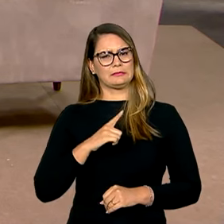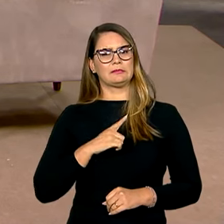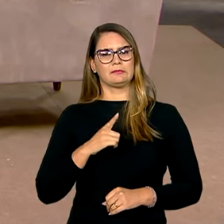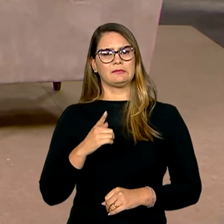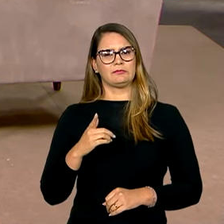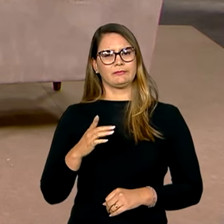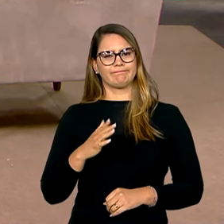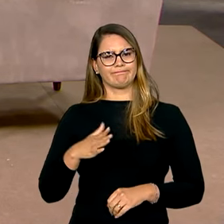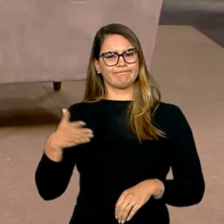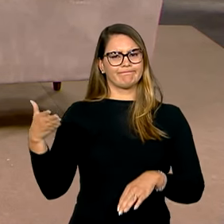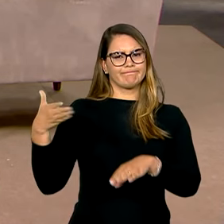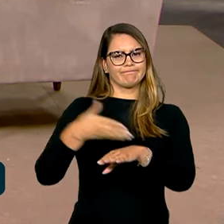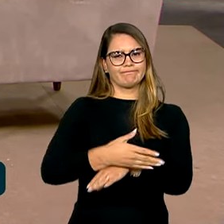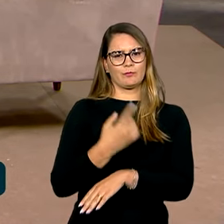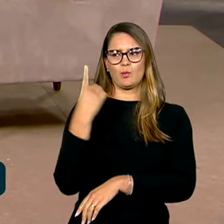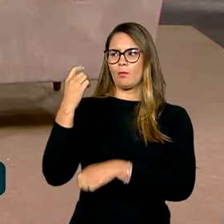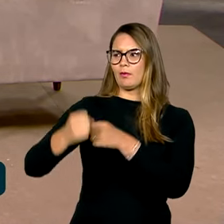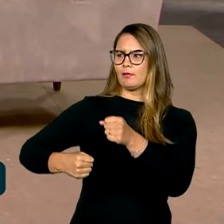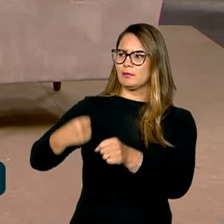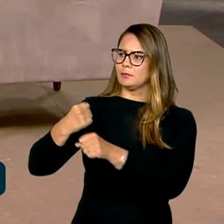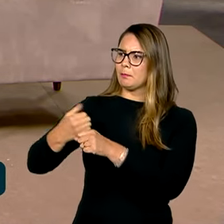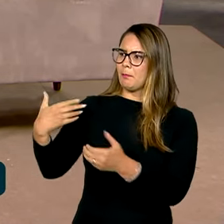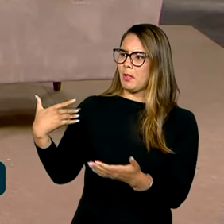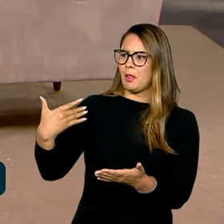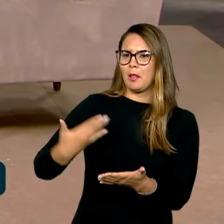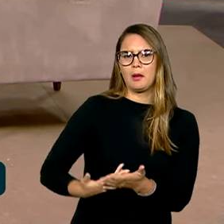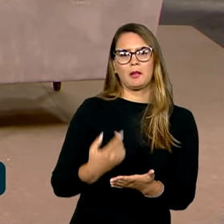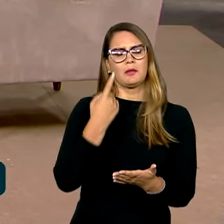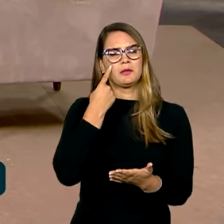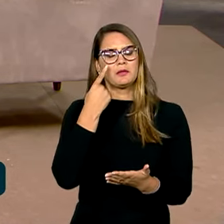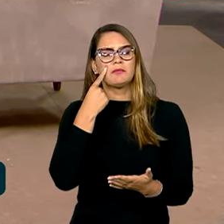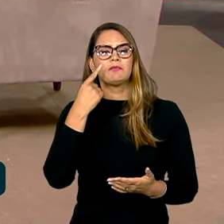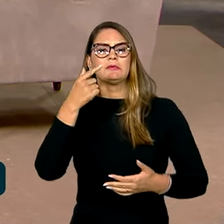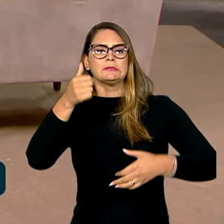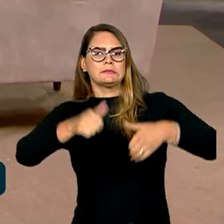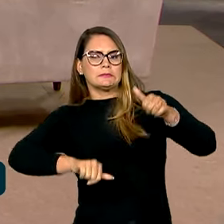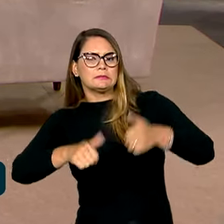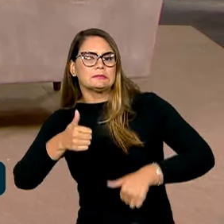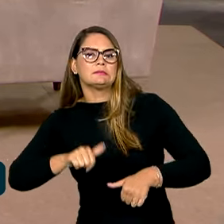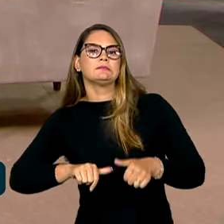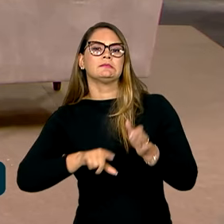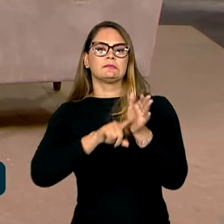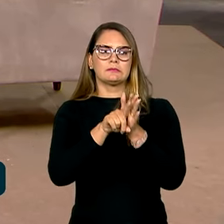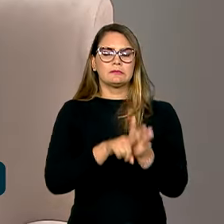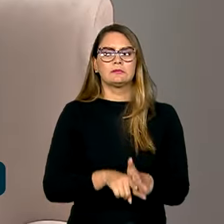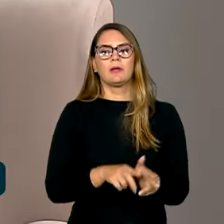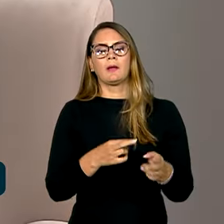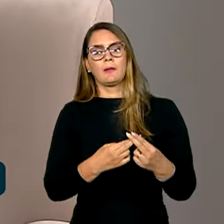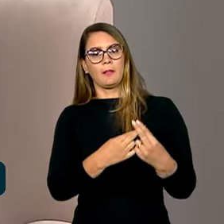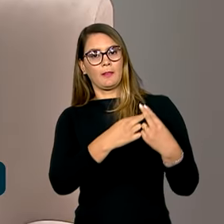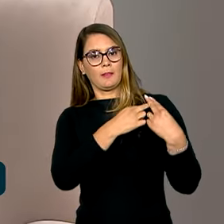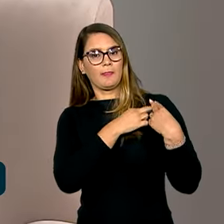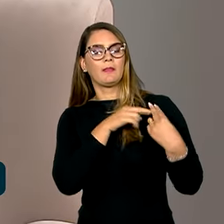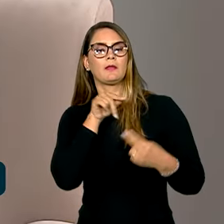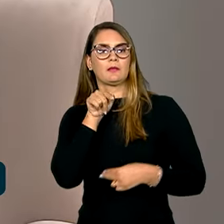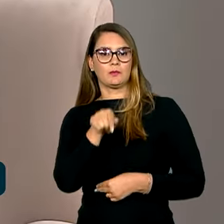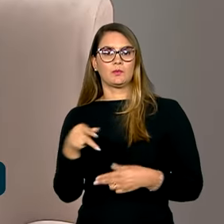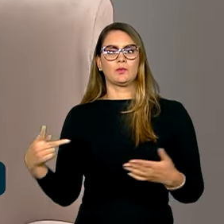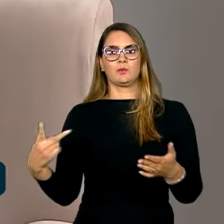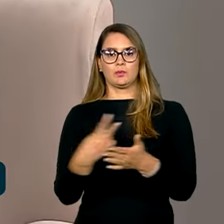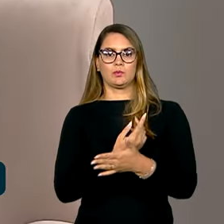sofridos há um ano e de tudo que a gente viu aí em termos de apuração e de responsabilização por esses atos